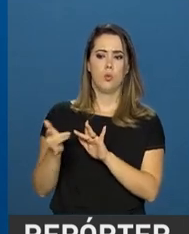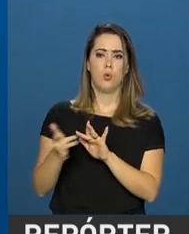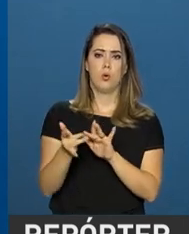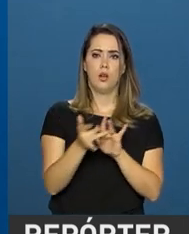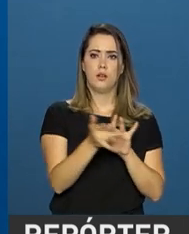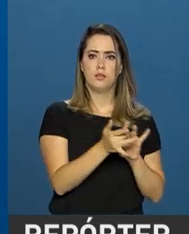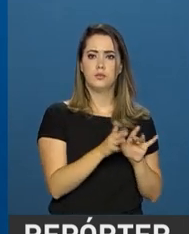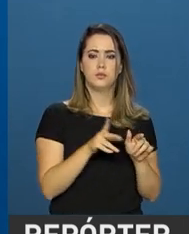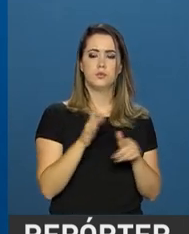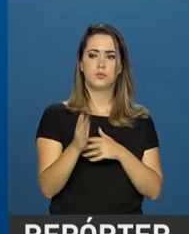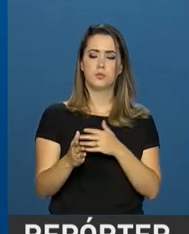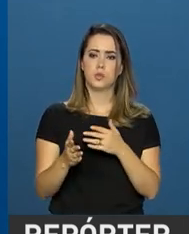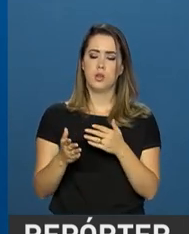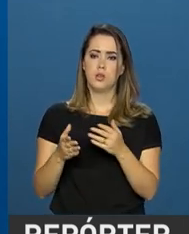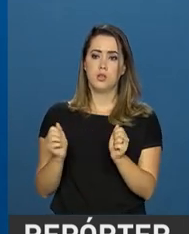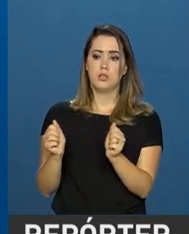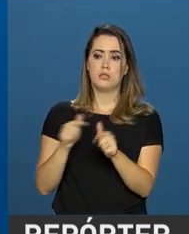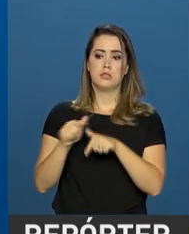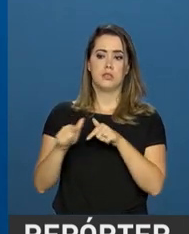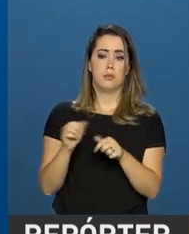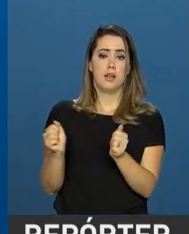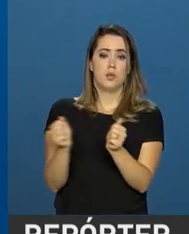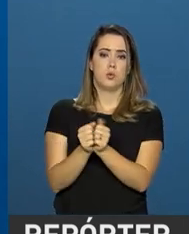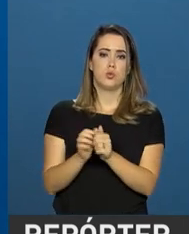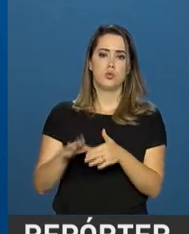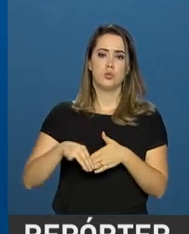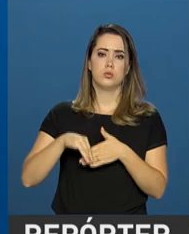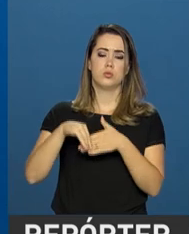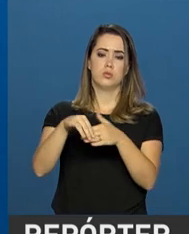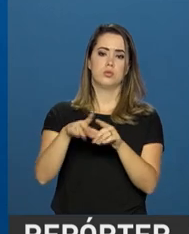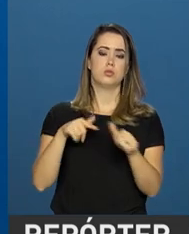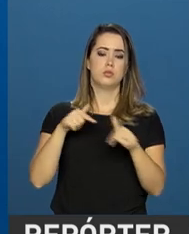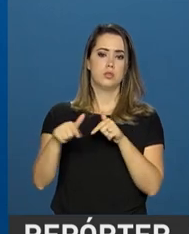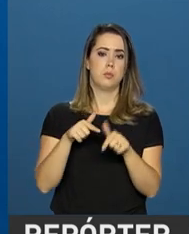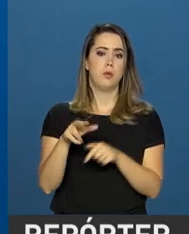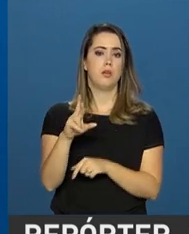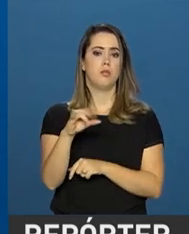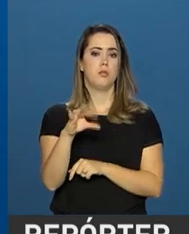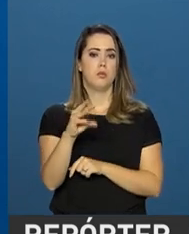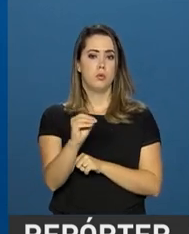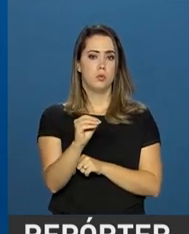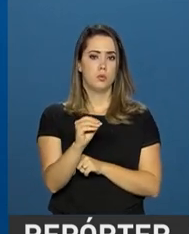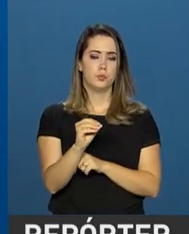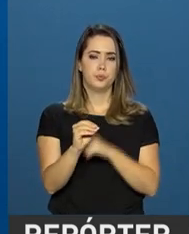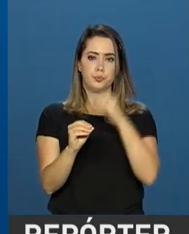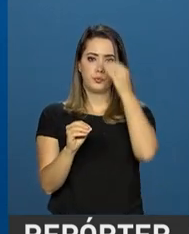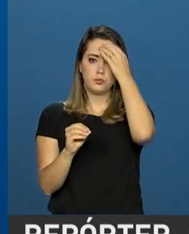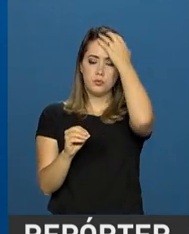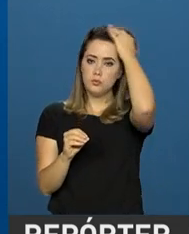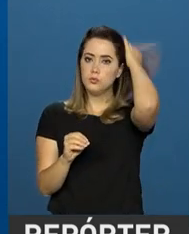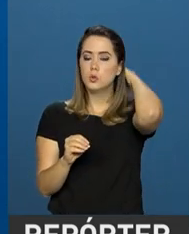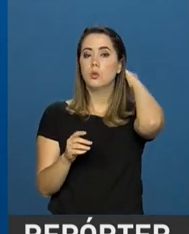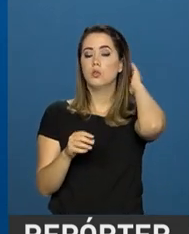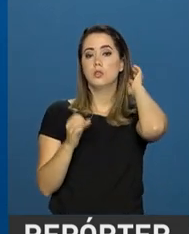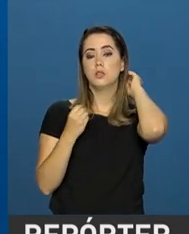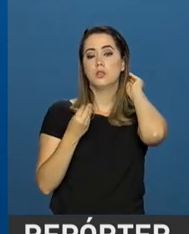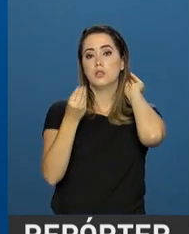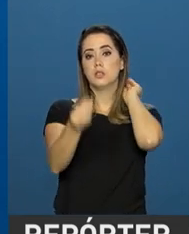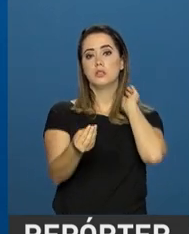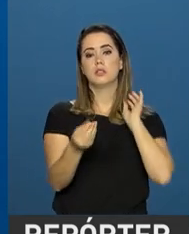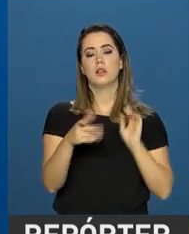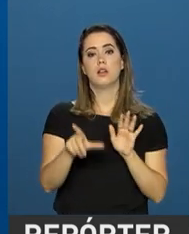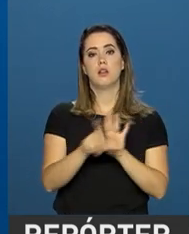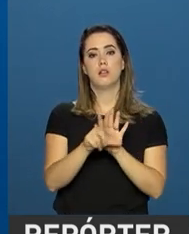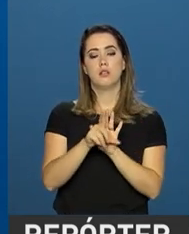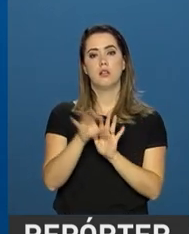e participado da coordenação da Operação Rio, a chamada garantia da lei e da